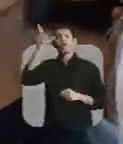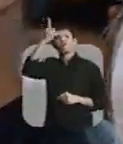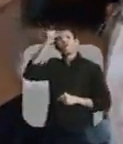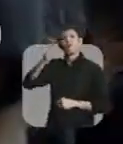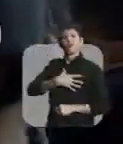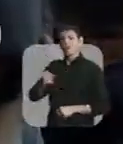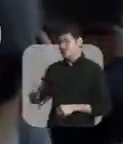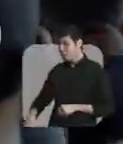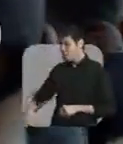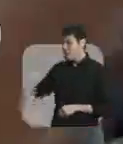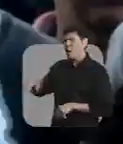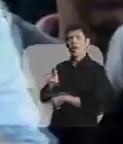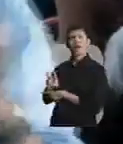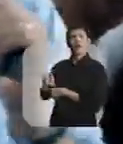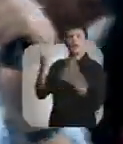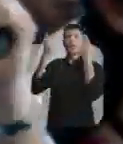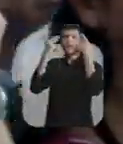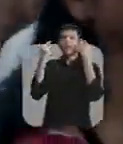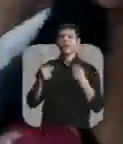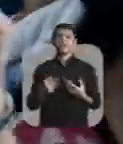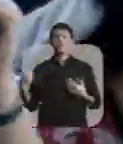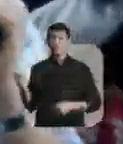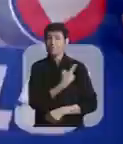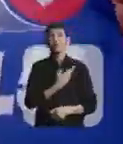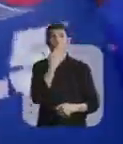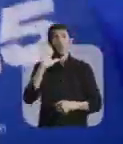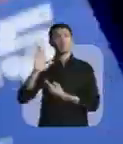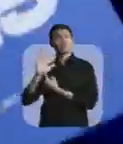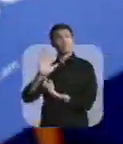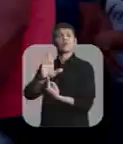Esse é o nosso compromisso. Essa é a nossa luta.